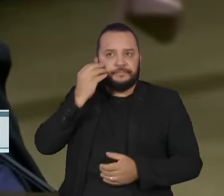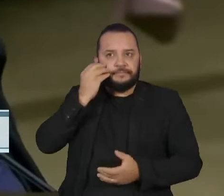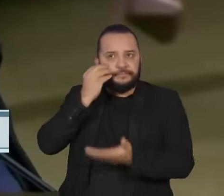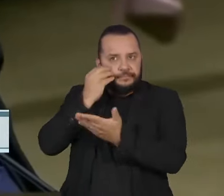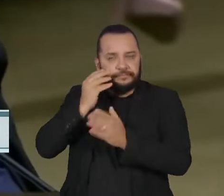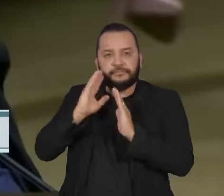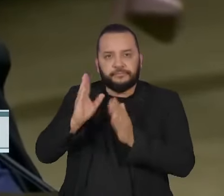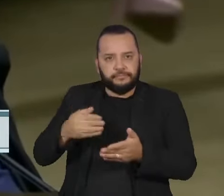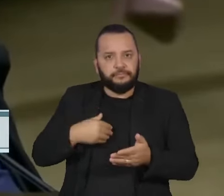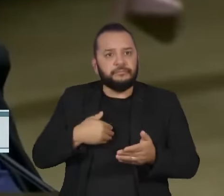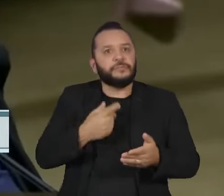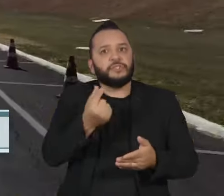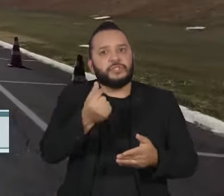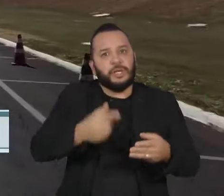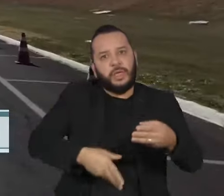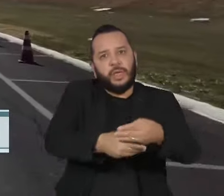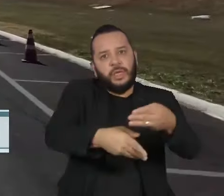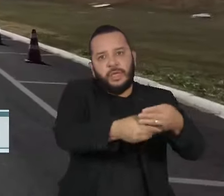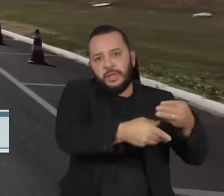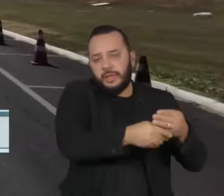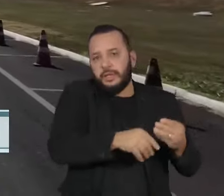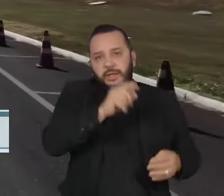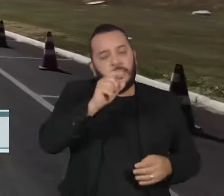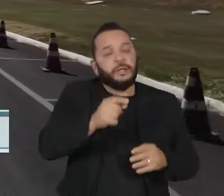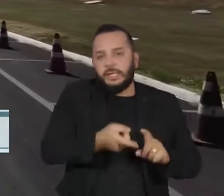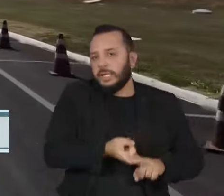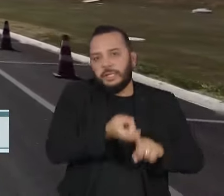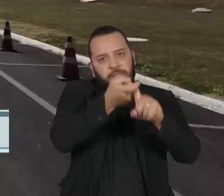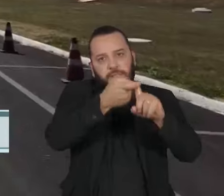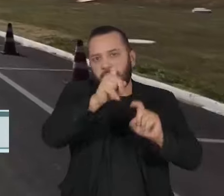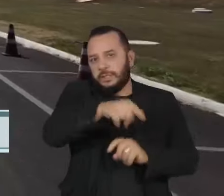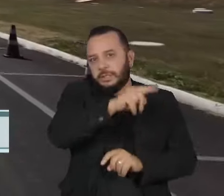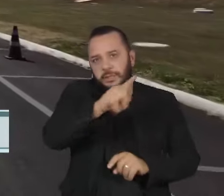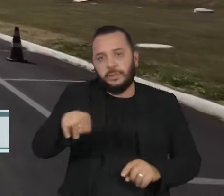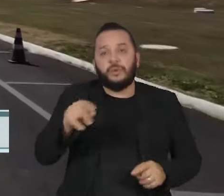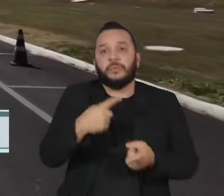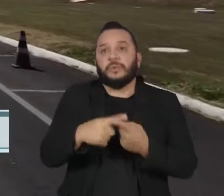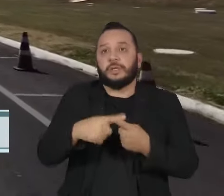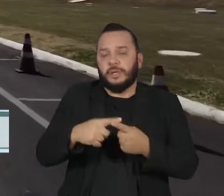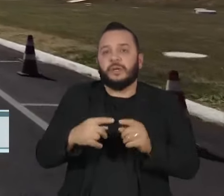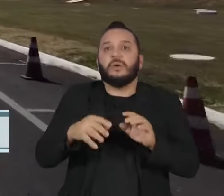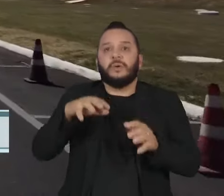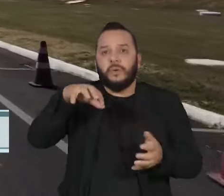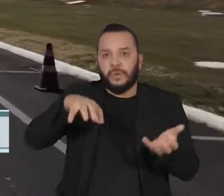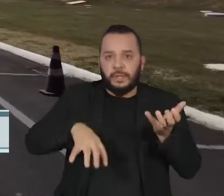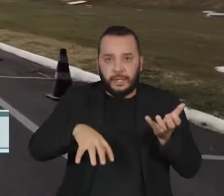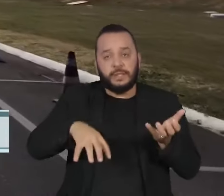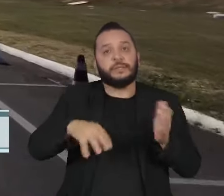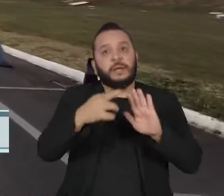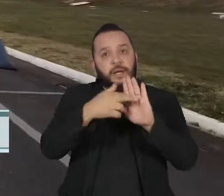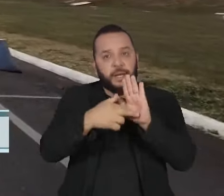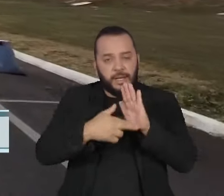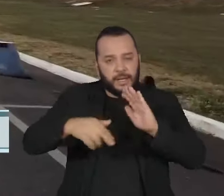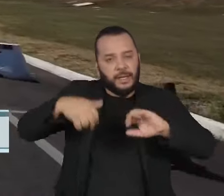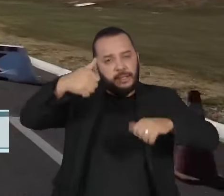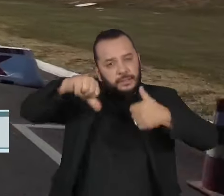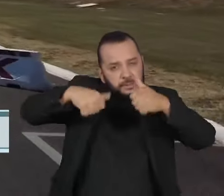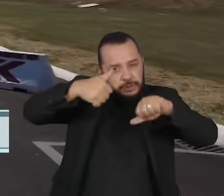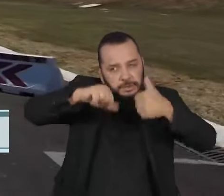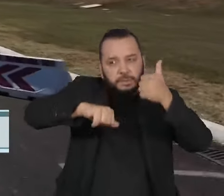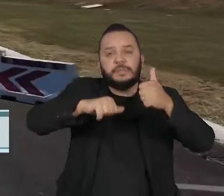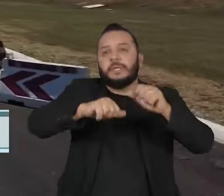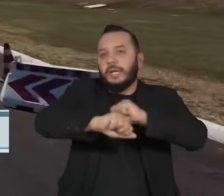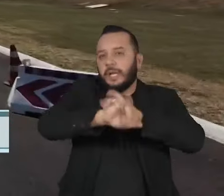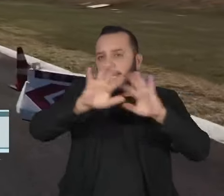suspendeu as emendas até que o Congresso crie regras de transparência e fiscalização do uso do dinheiro. Por meio dessas